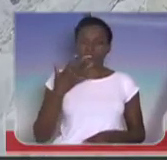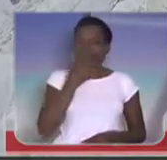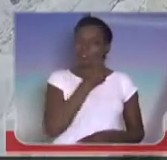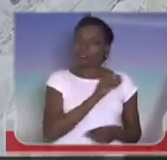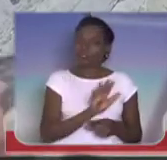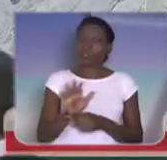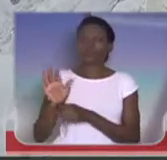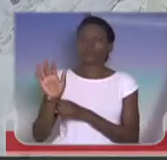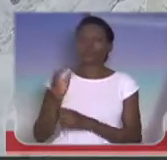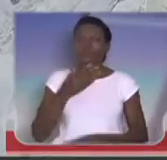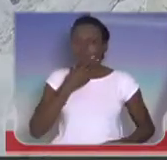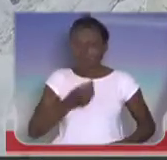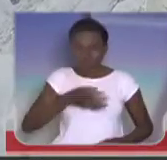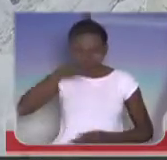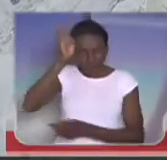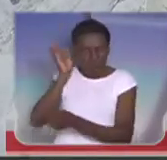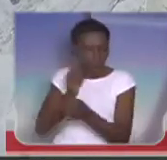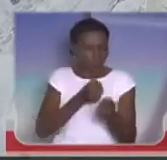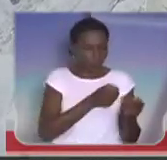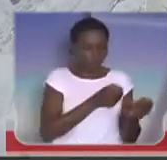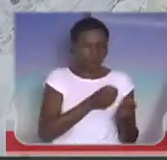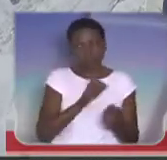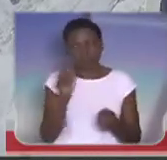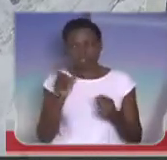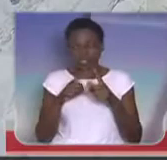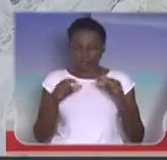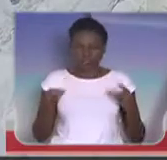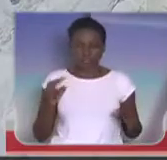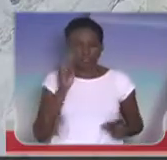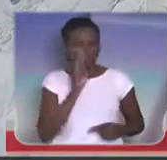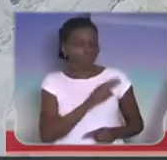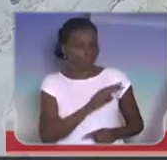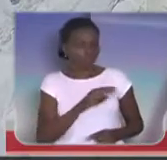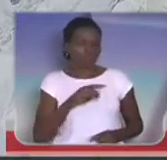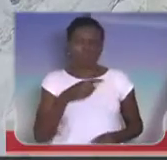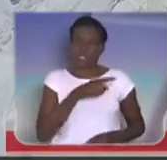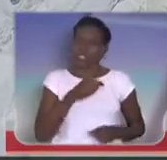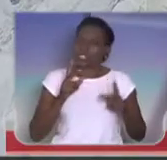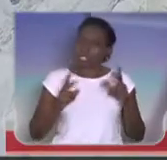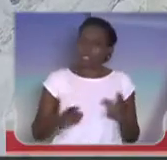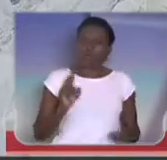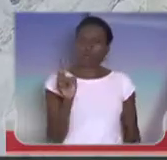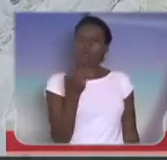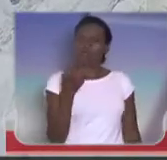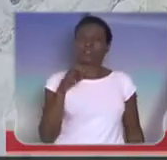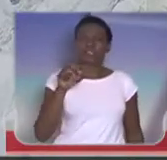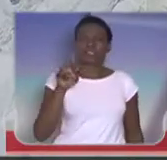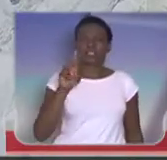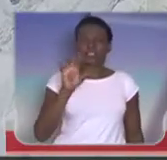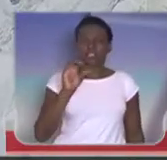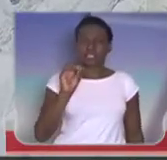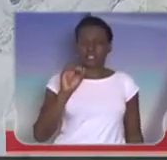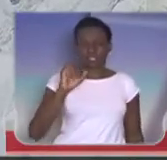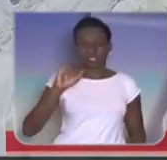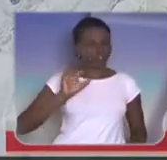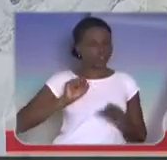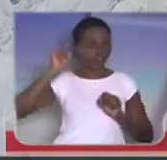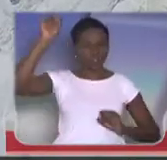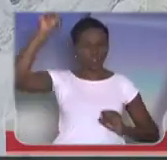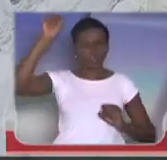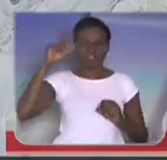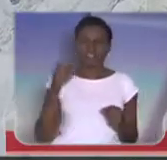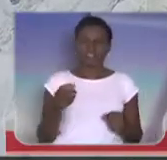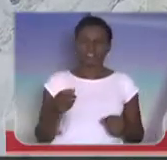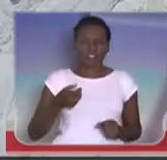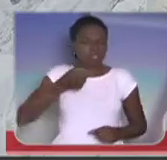bombeiro de Brasília vê esse policial como um herói, porque ele agiu além do seu dever. Ele não tinha obrigação nenhuma de agir no incêndio. Ele não era